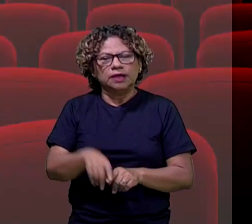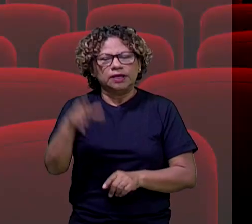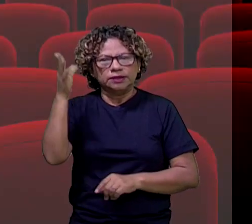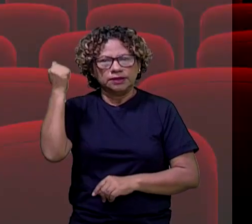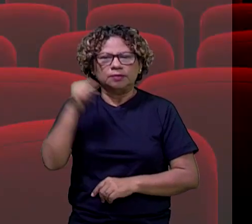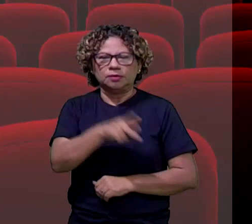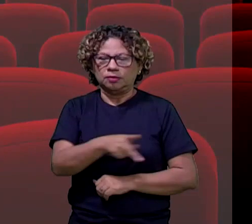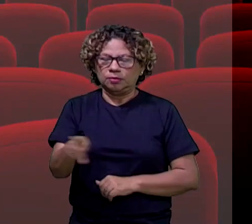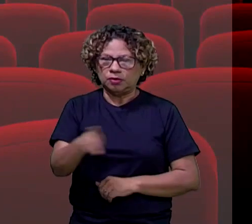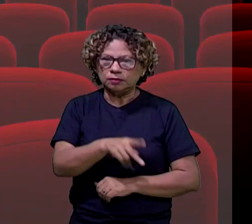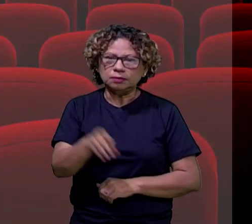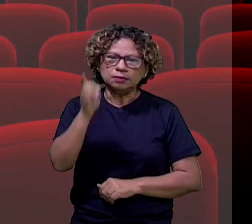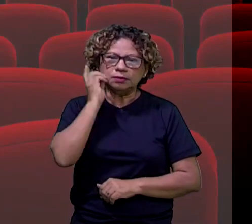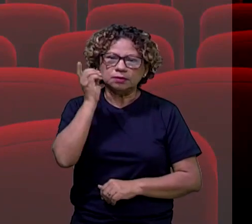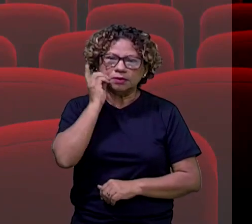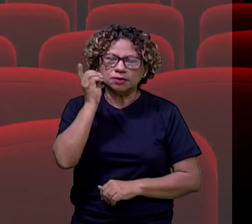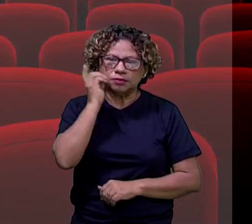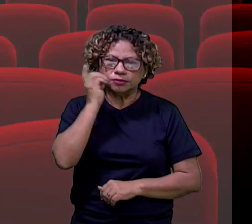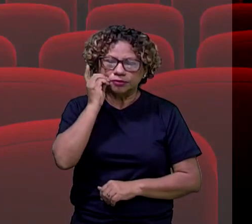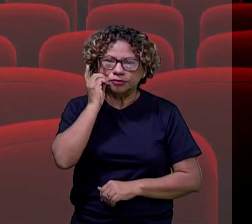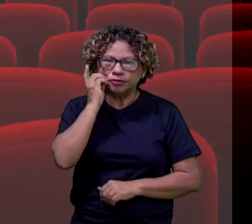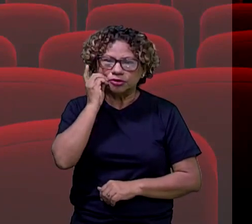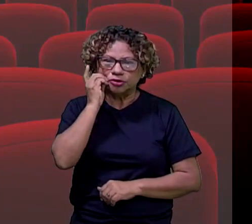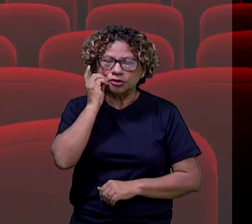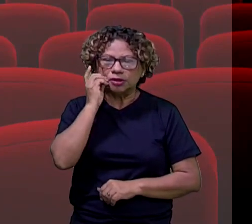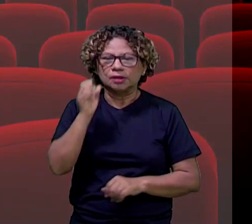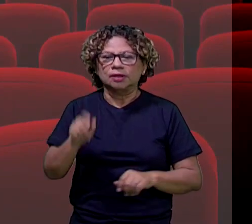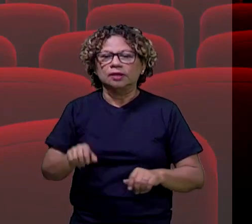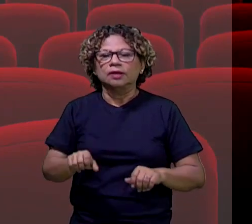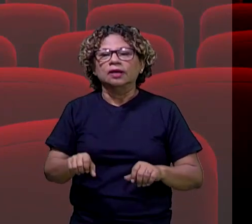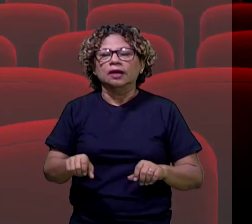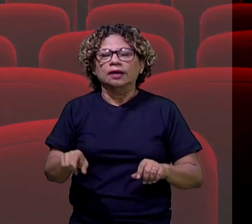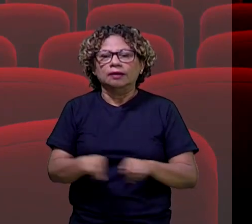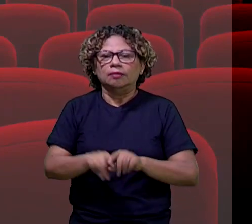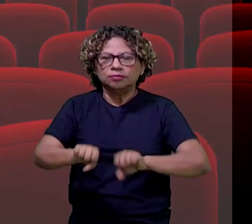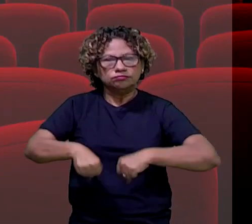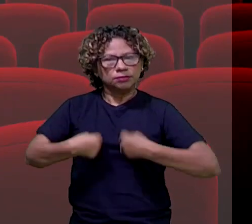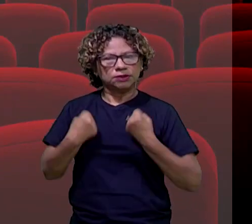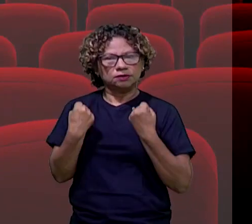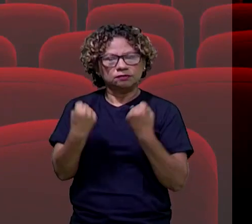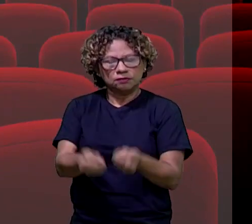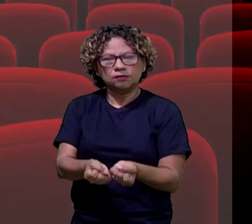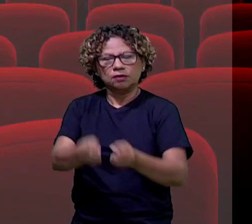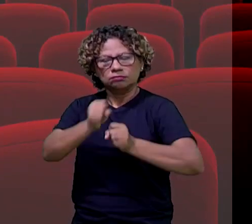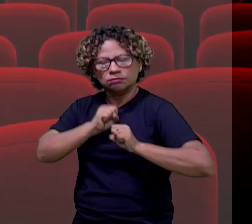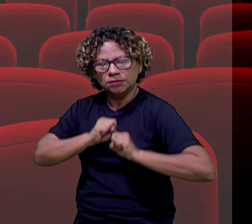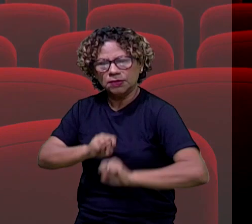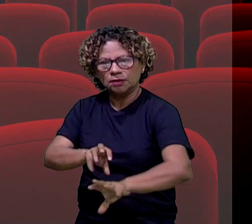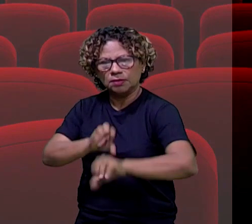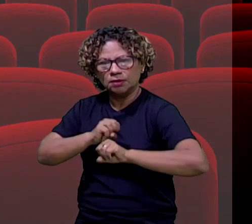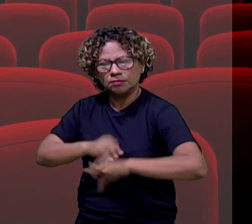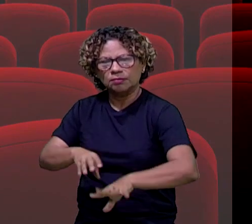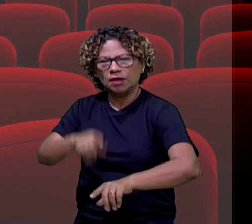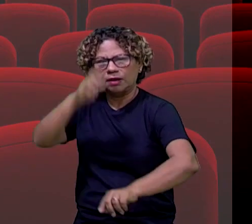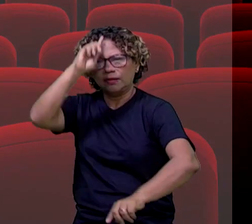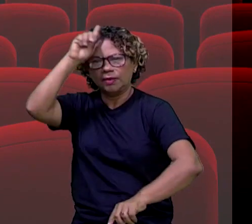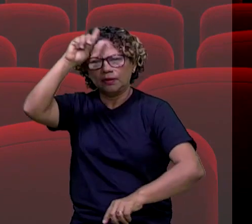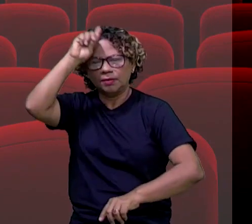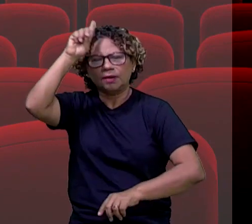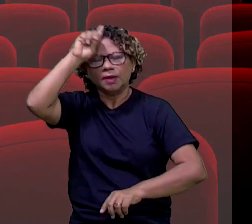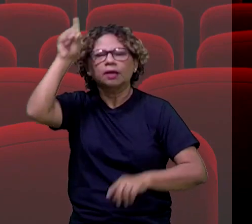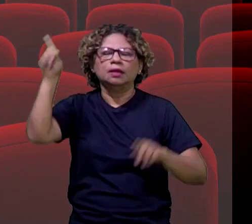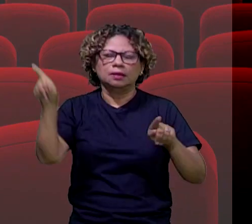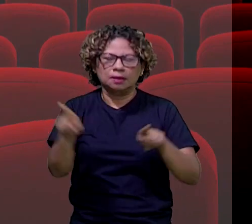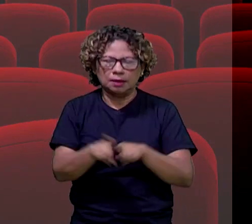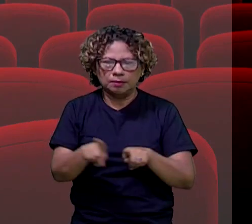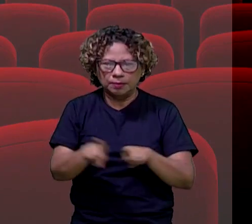sabe que no dia a dia, não é? Fazem muito pelos nossos alunos, com métodos muito criativos, que também